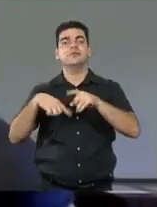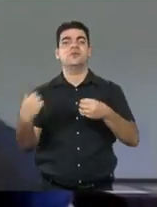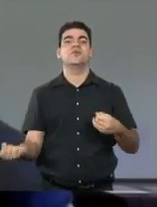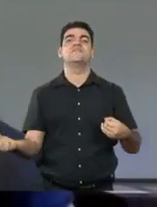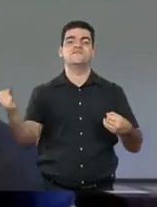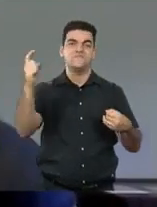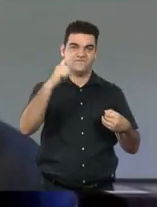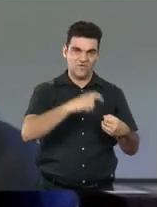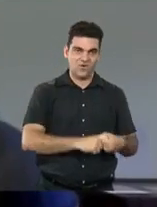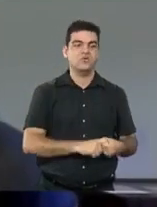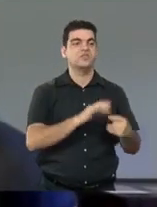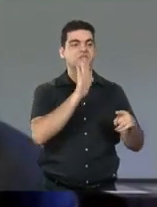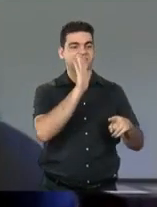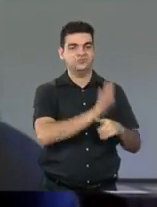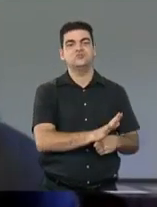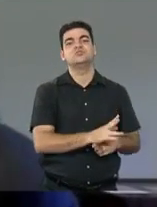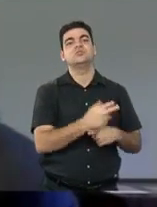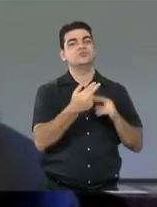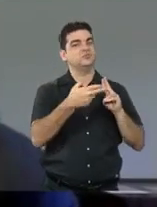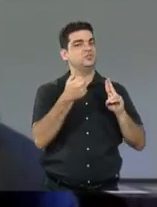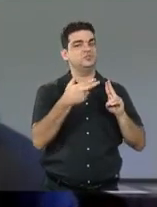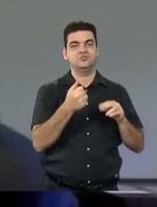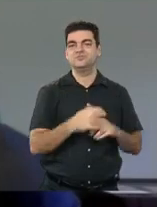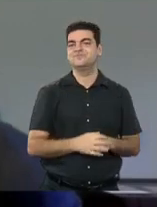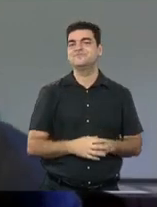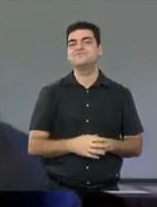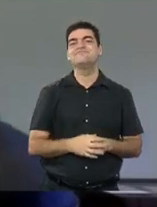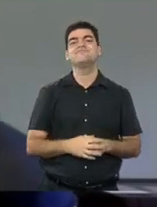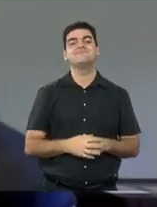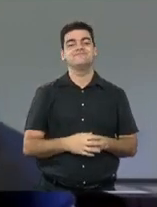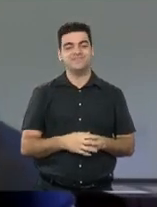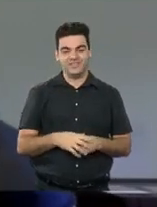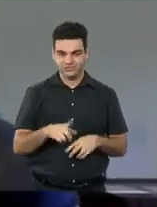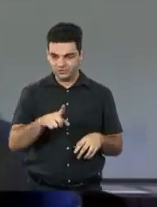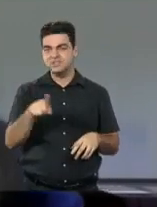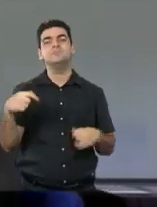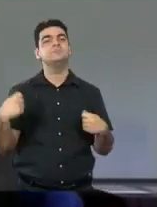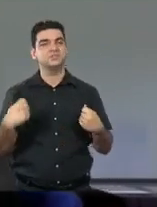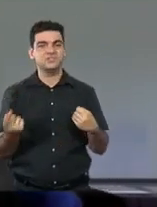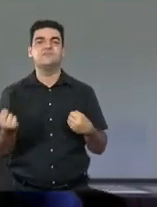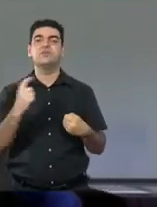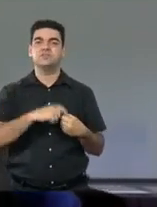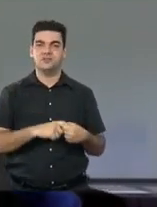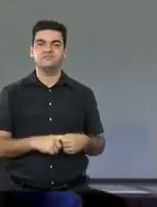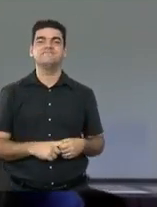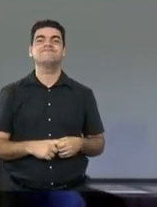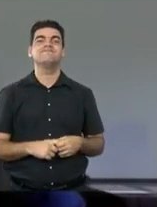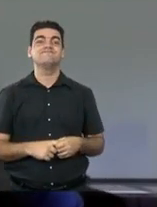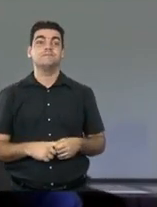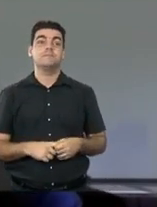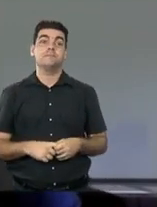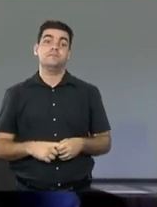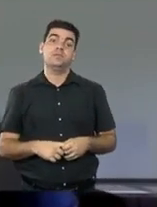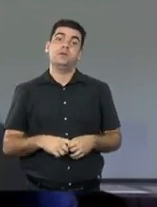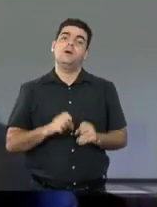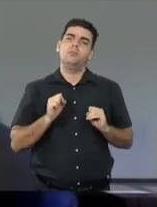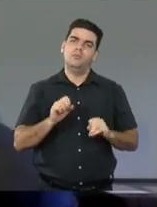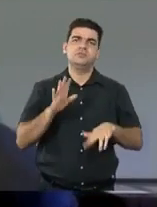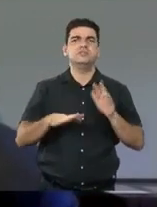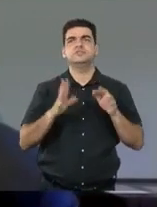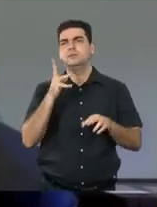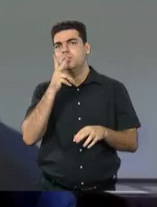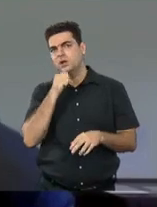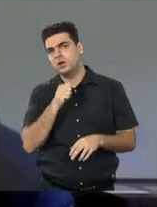e vê o que pode nos ajudar. Todo mundo pensa isso. Você vai retornar. Ou você vai retornar algum tempo como